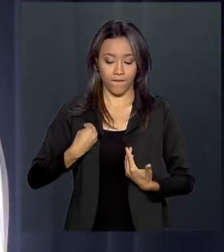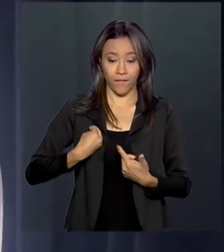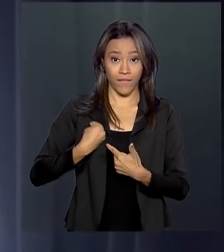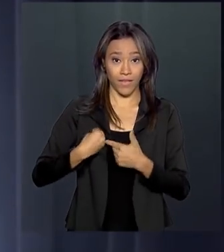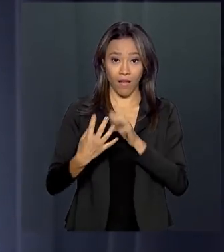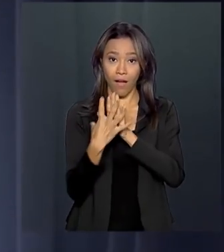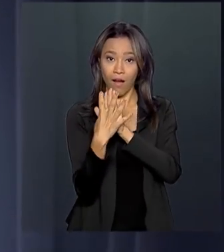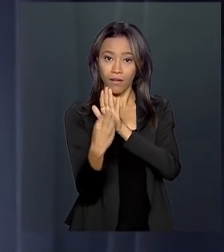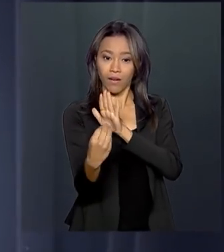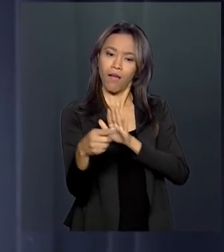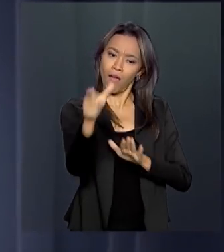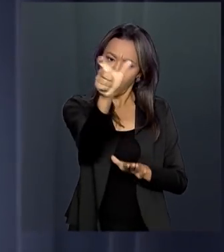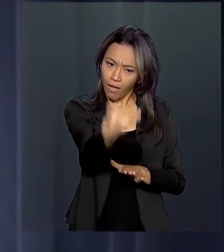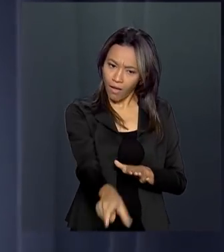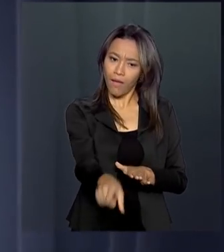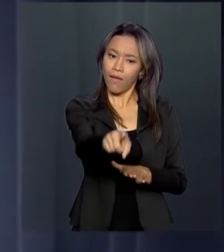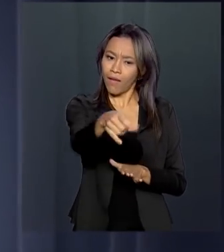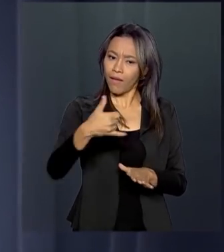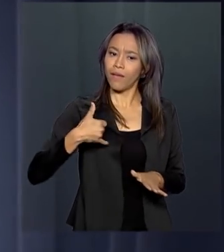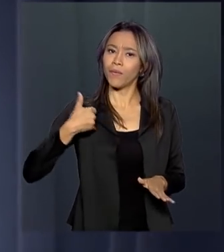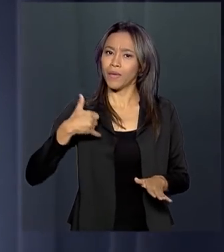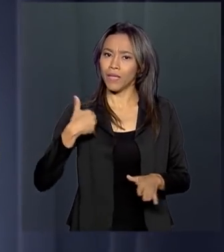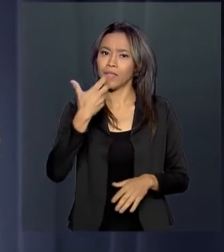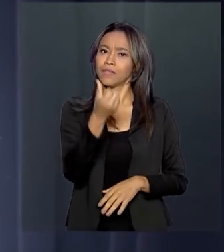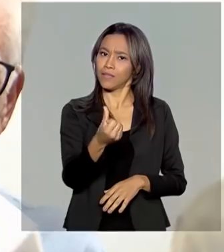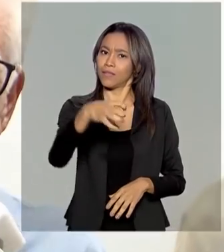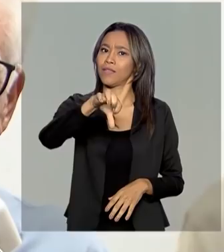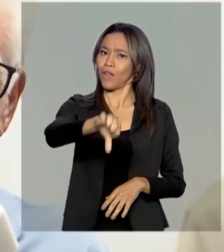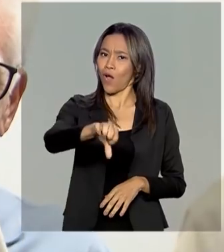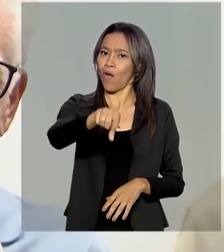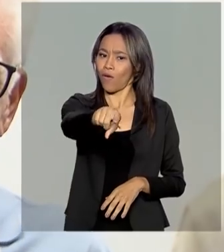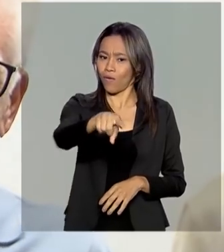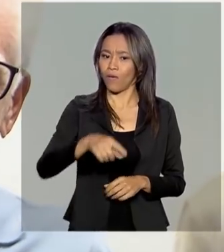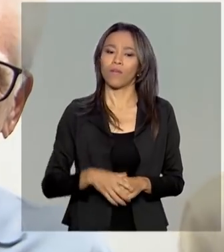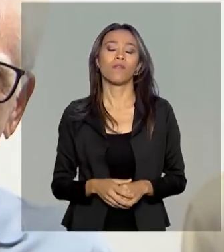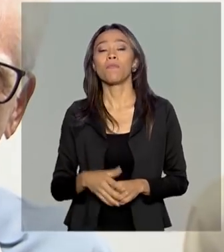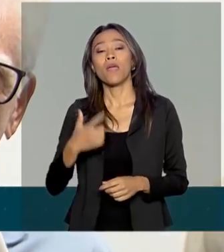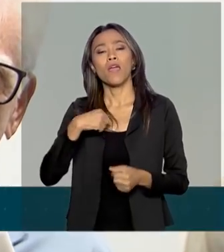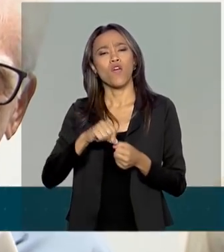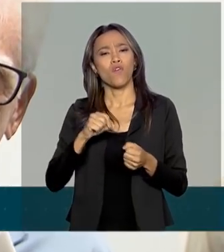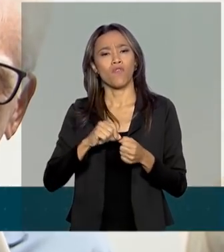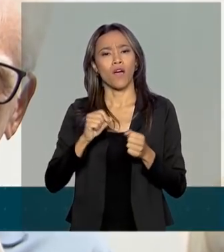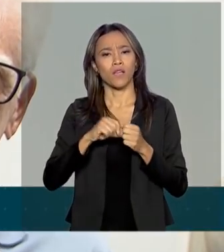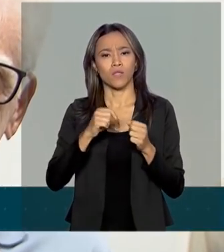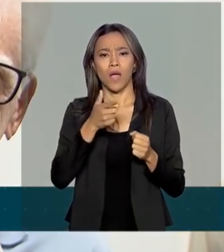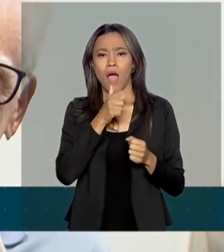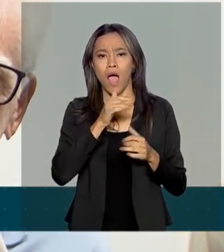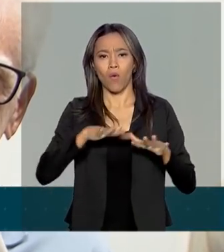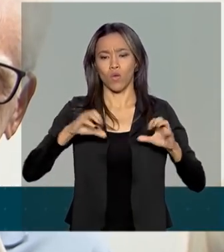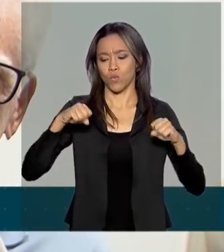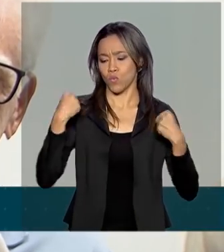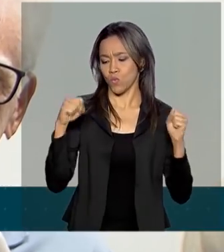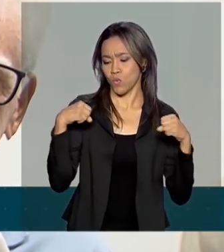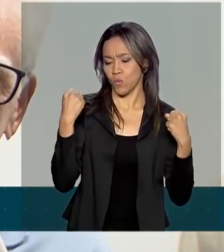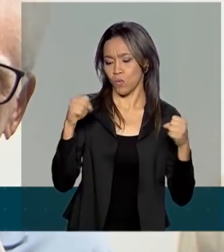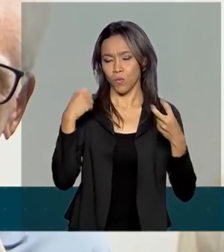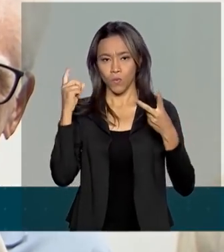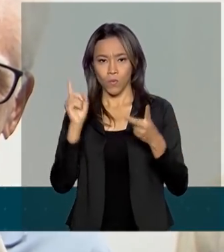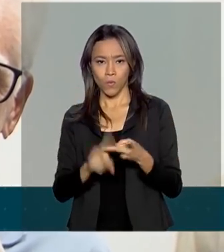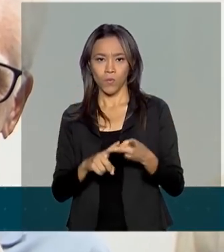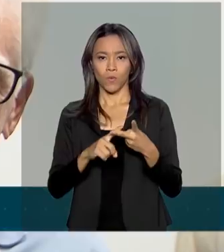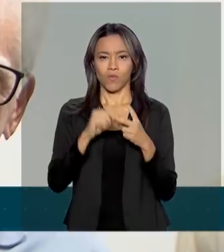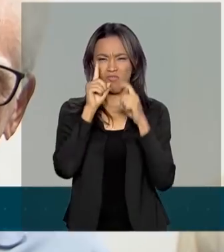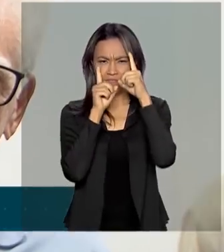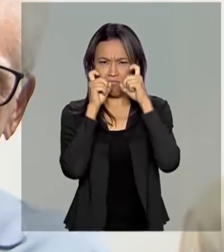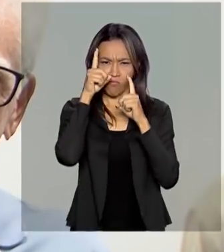Dona Jacira vive os seus 69 anos. Eu faço hidroginástica, expressão corporal,